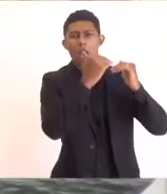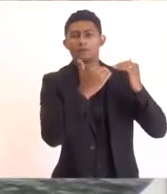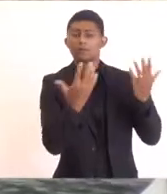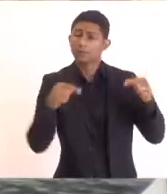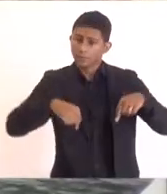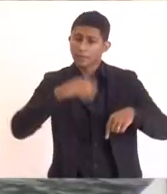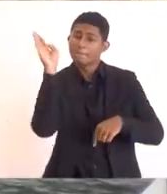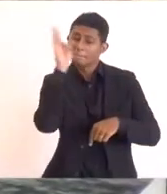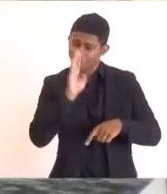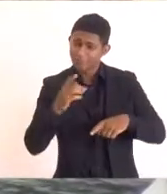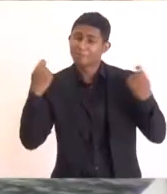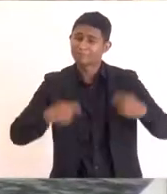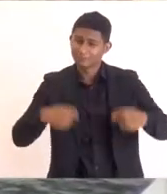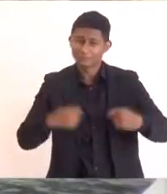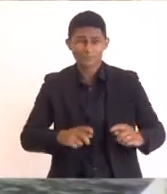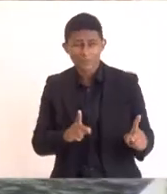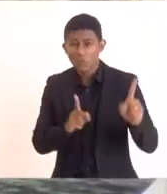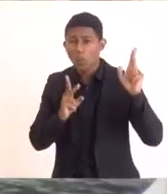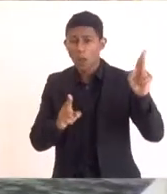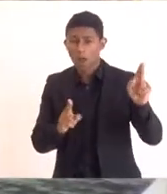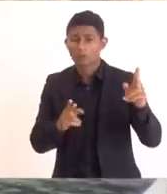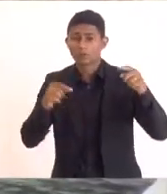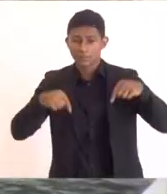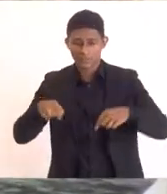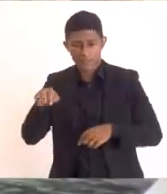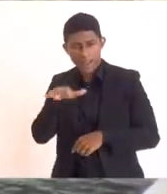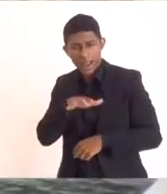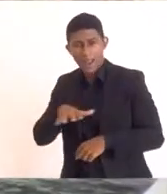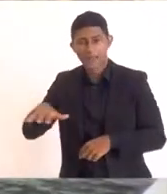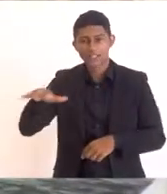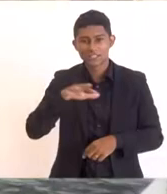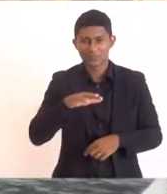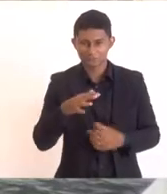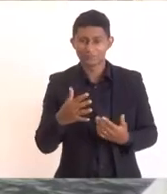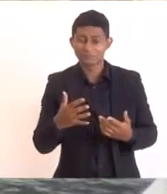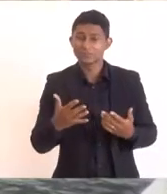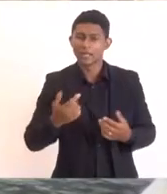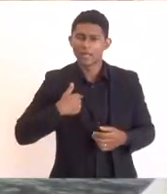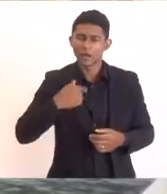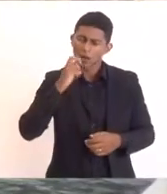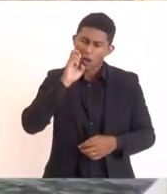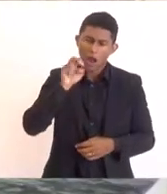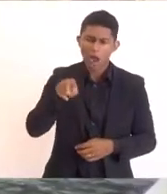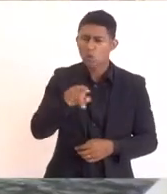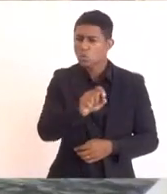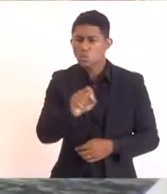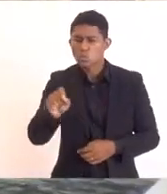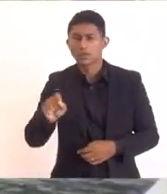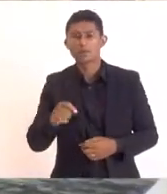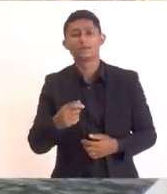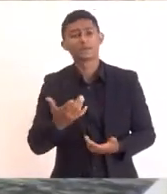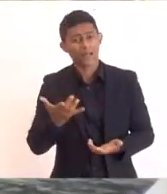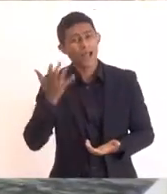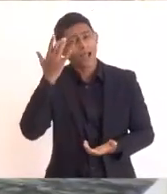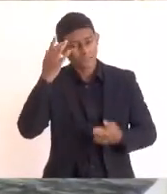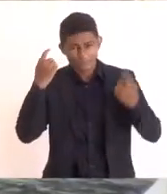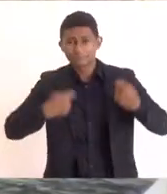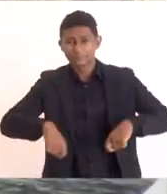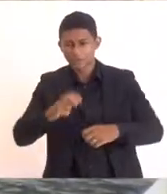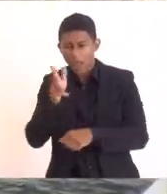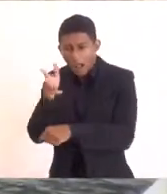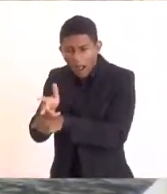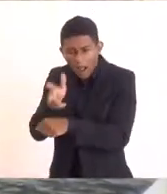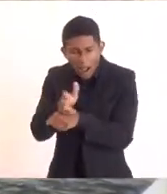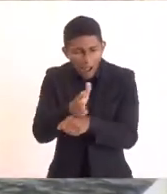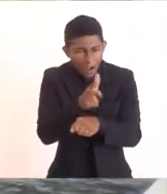Brasil está precisando disso. Então, na nossa região, principalmente, eu vejo a necessidade de instalação de câmeras de